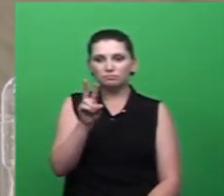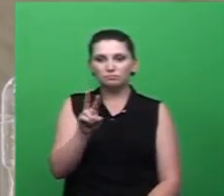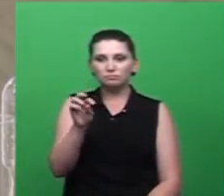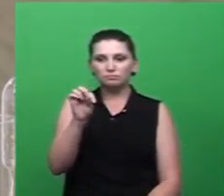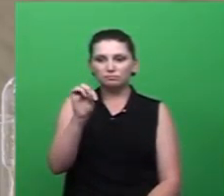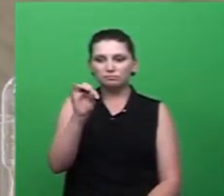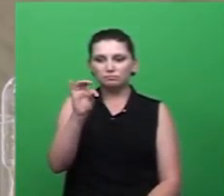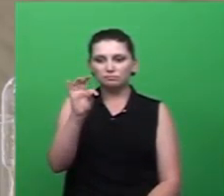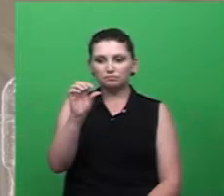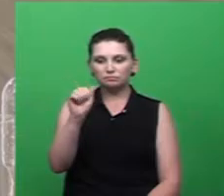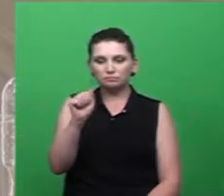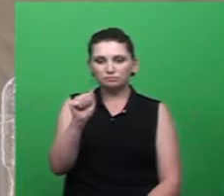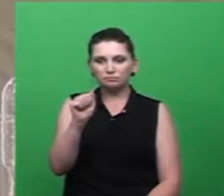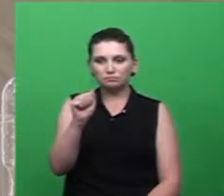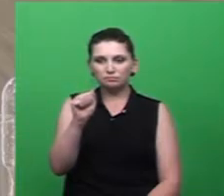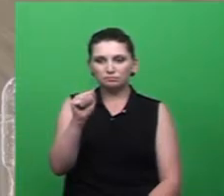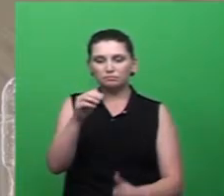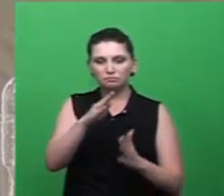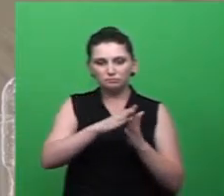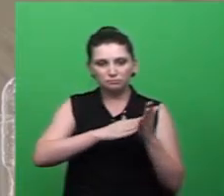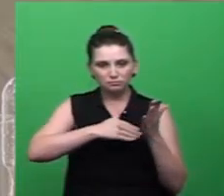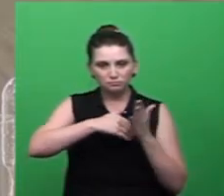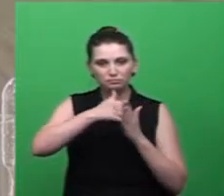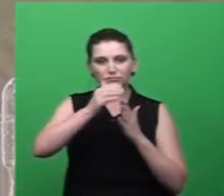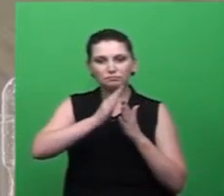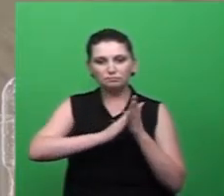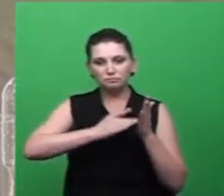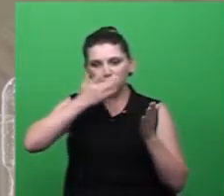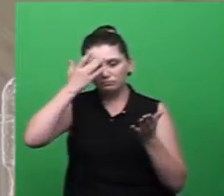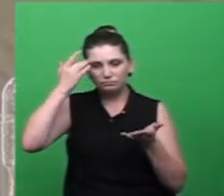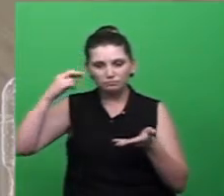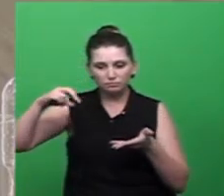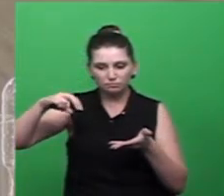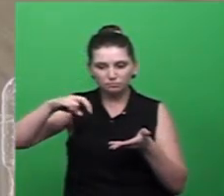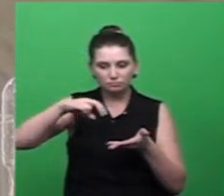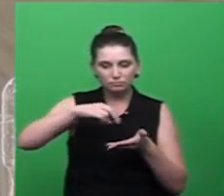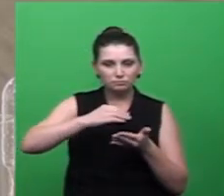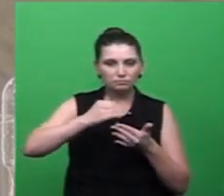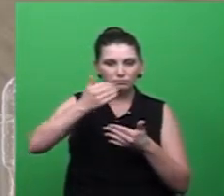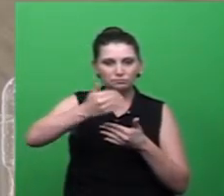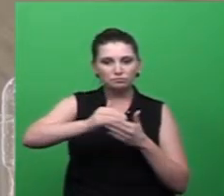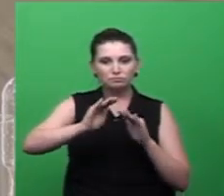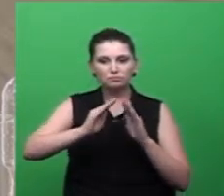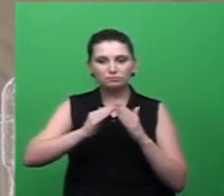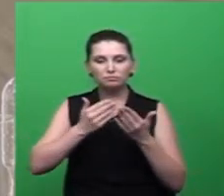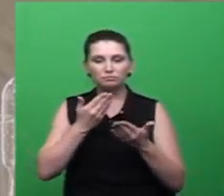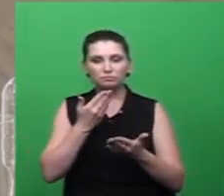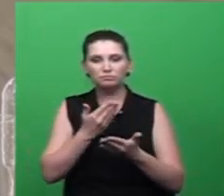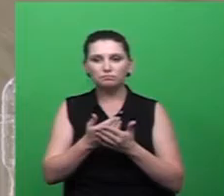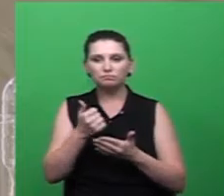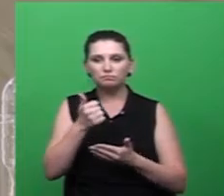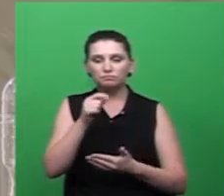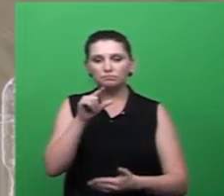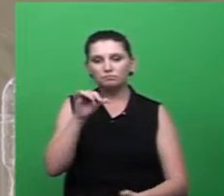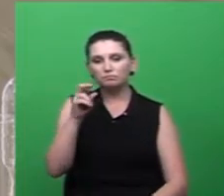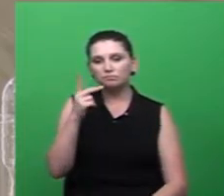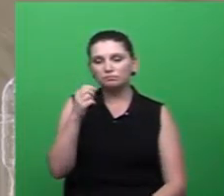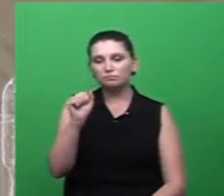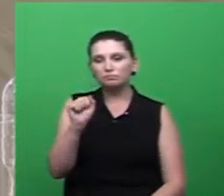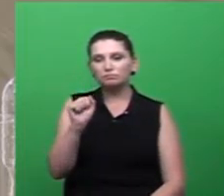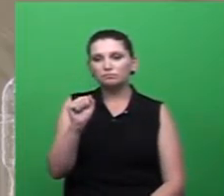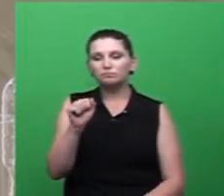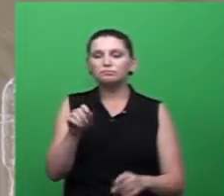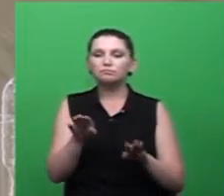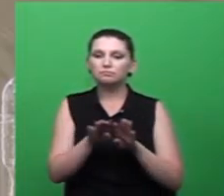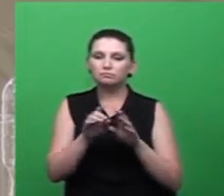Batista Beloli. Assunto, pintura das faixas de pedestre em frente à escola Antônio Mangili, no bairro 1ª Linha, e instalação de